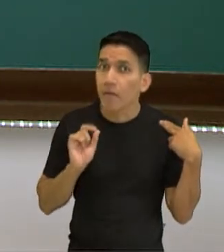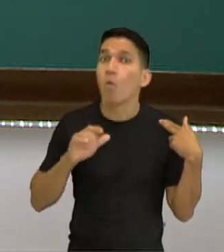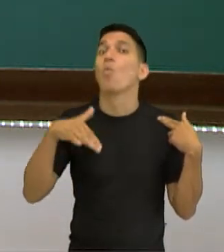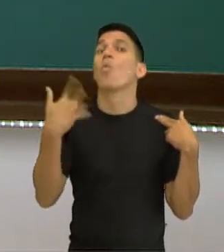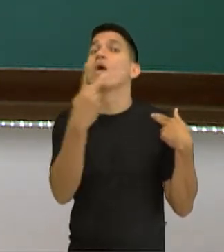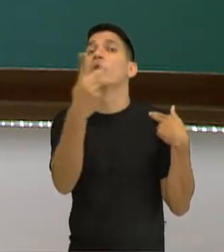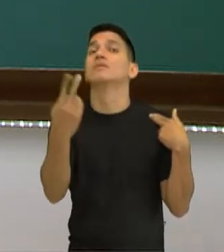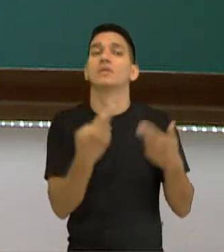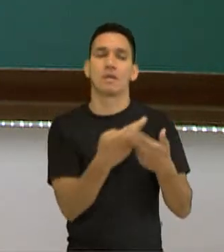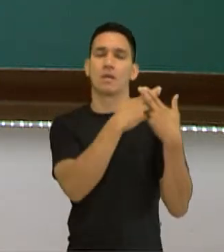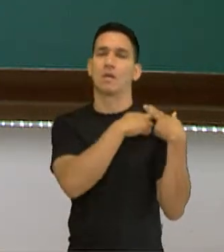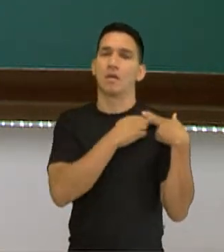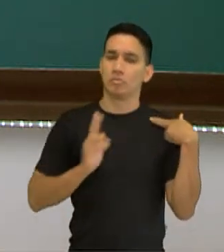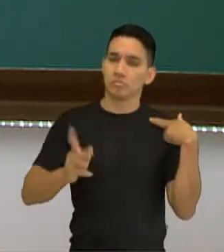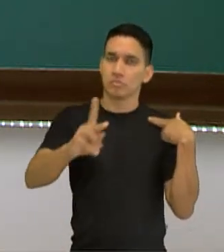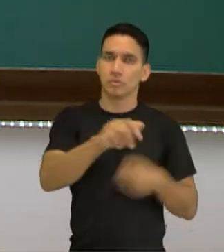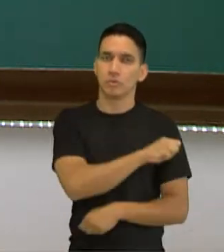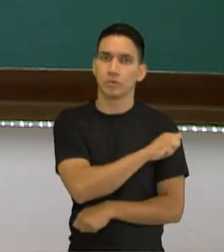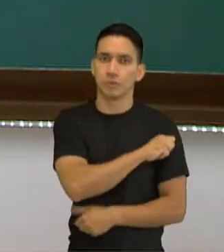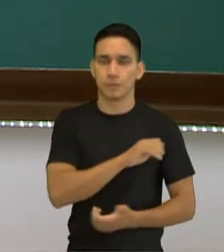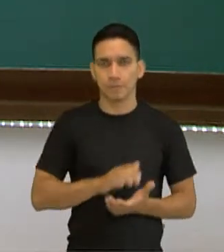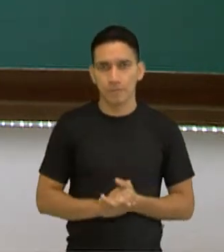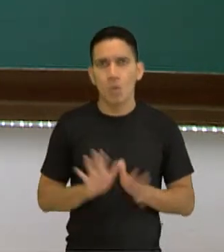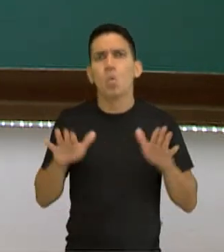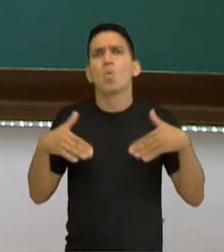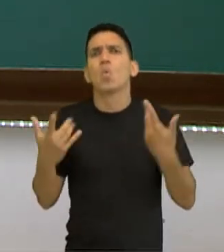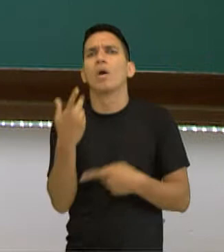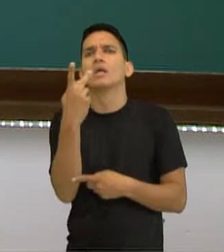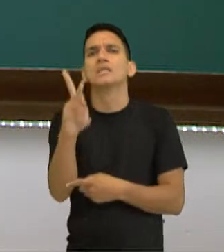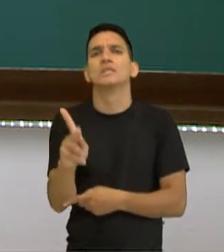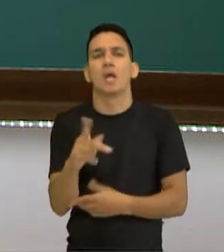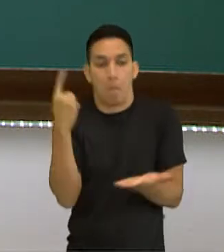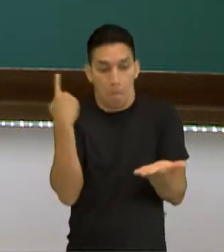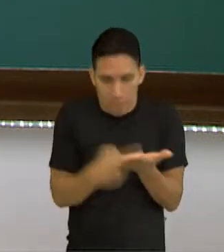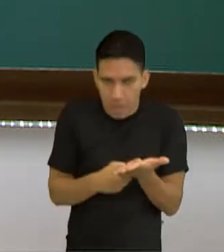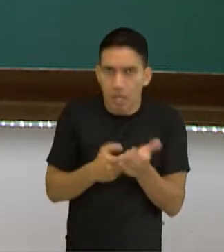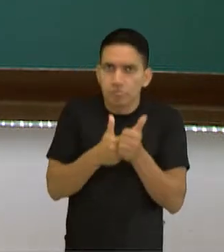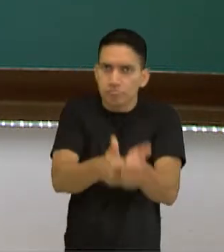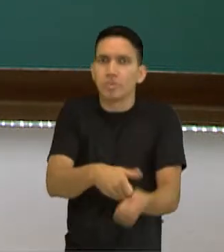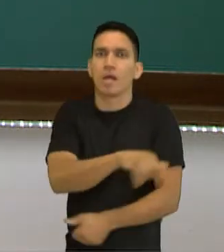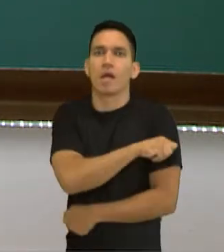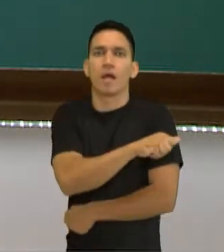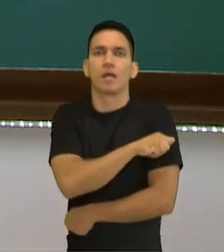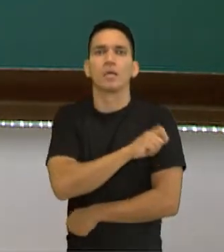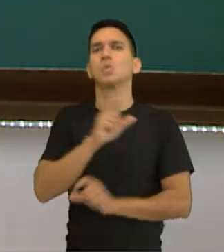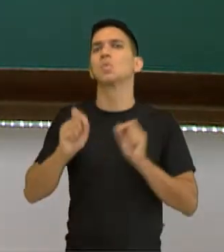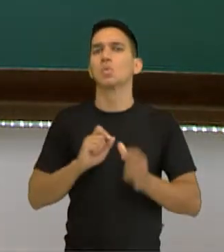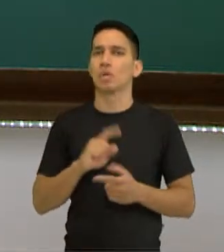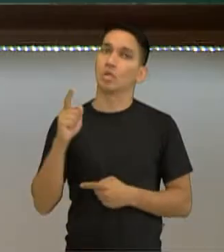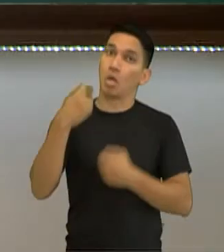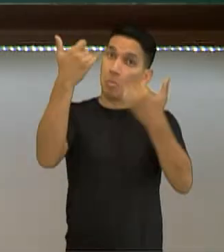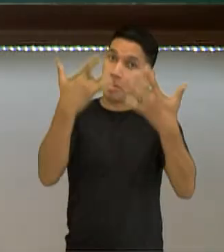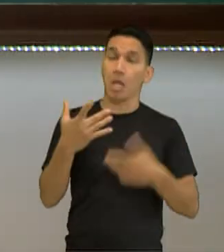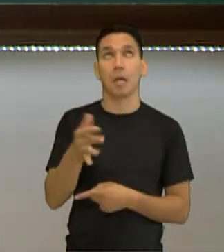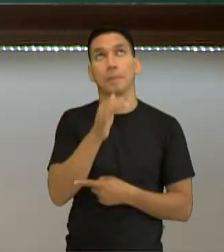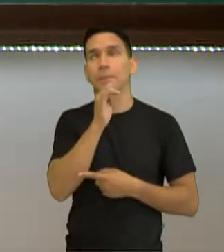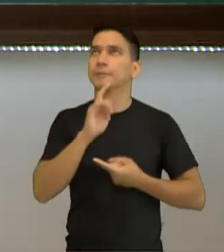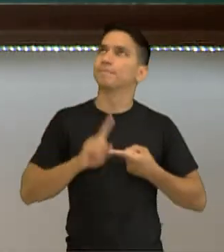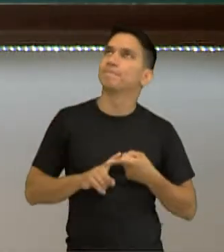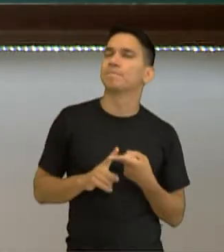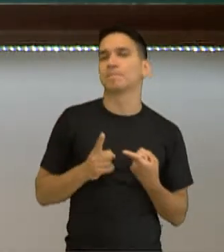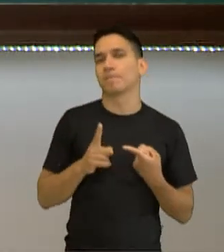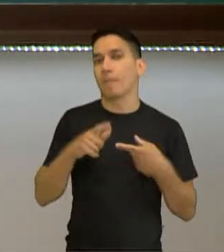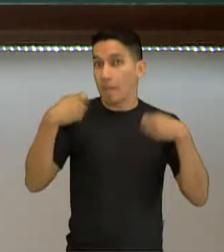quais são suas responsabilidades? Quais são seus compromissos de estudante? Nós podemos citar que você